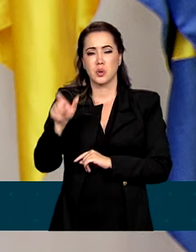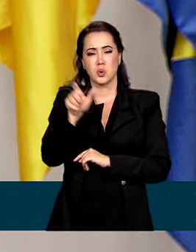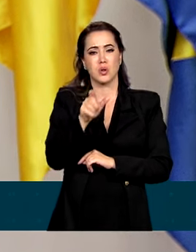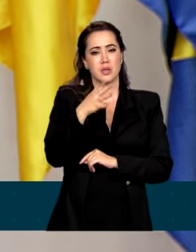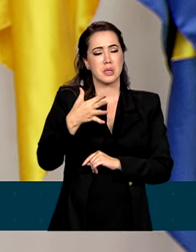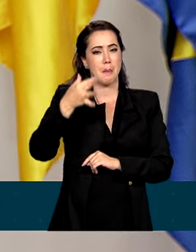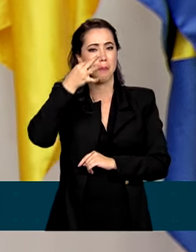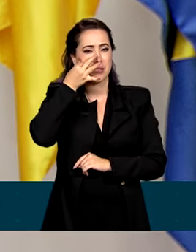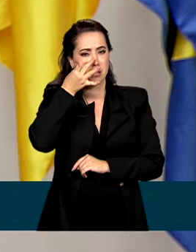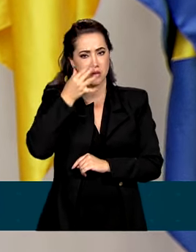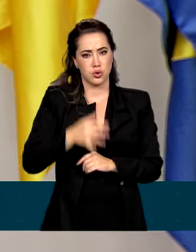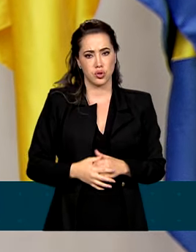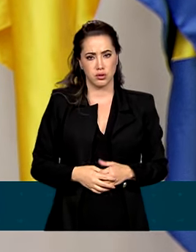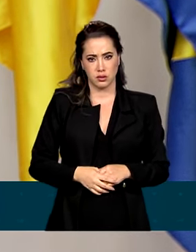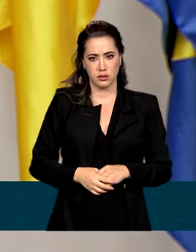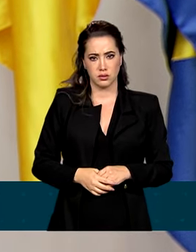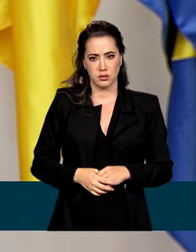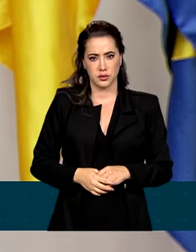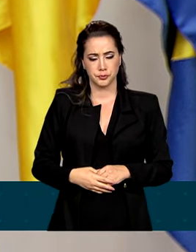Presente.